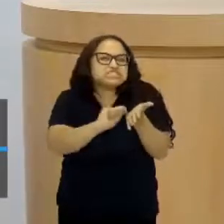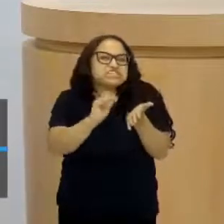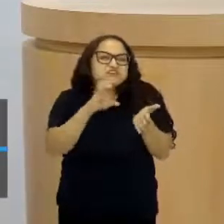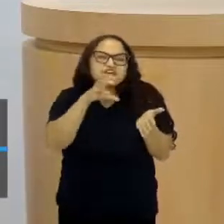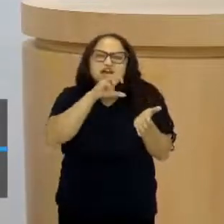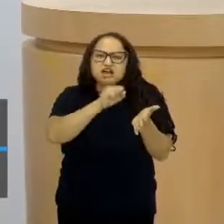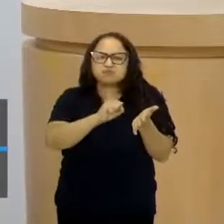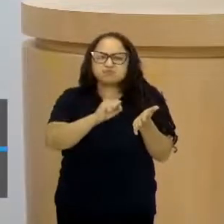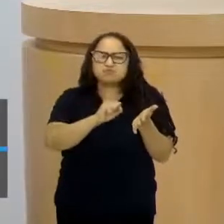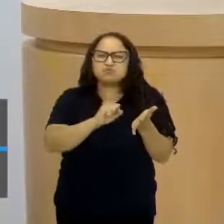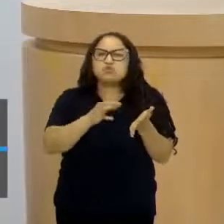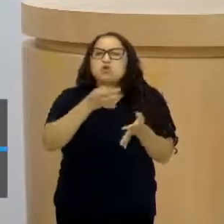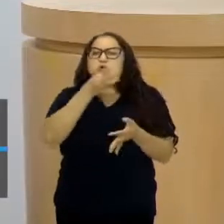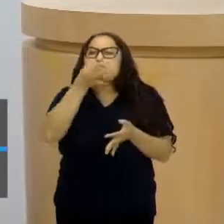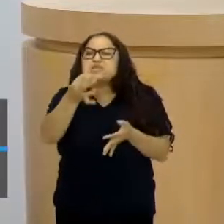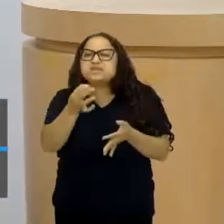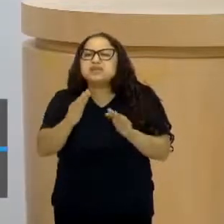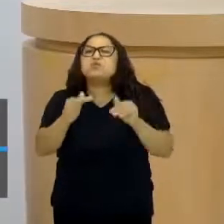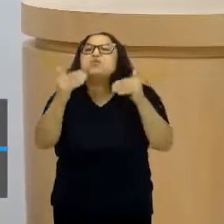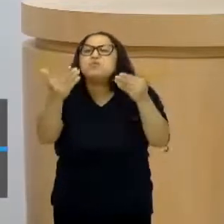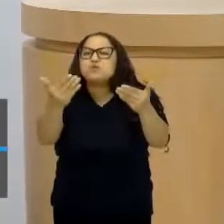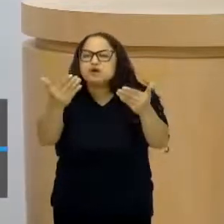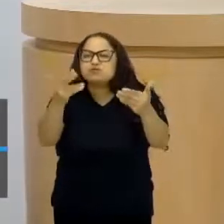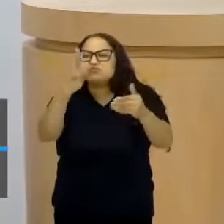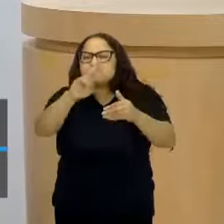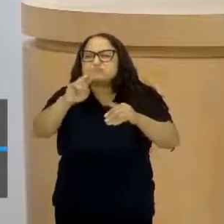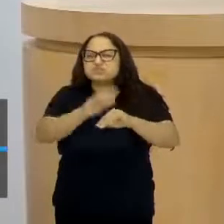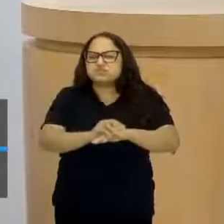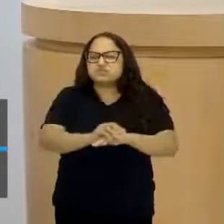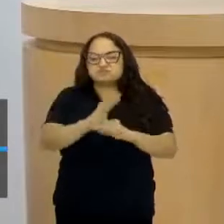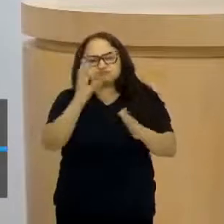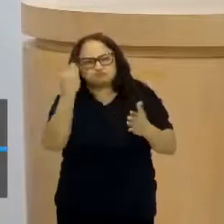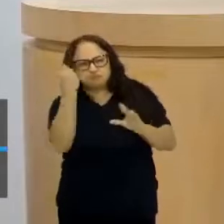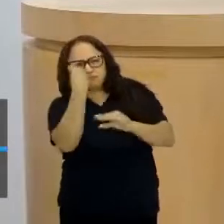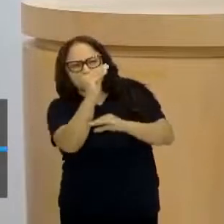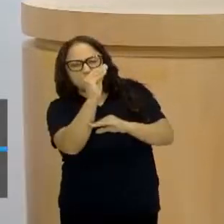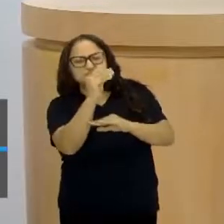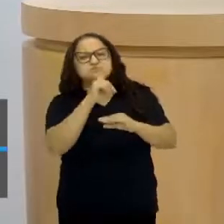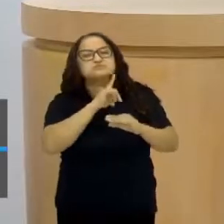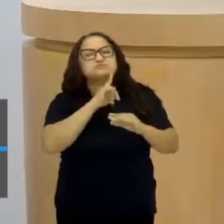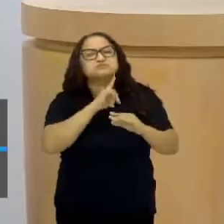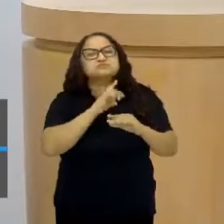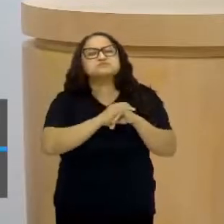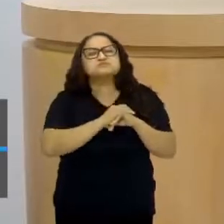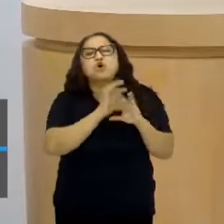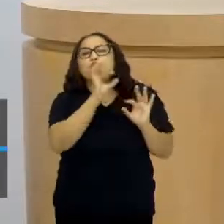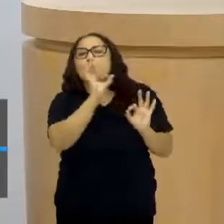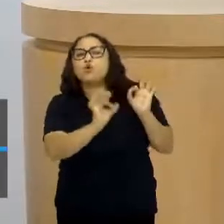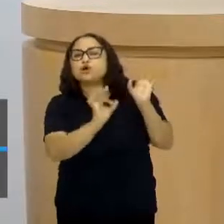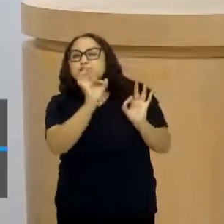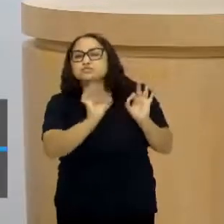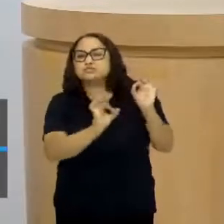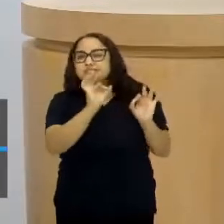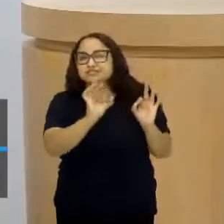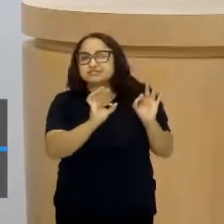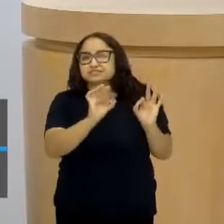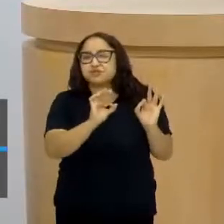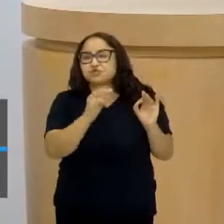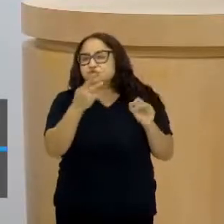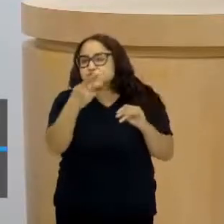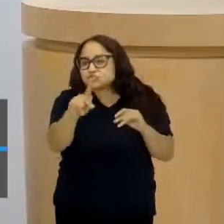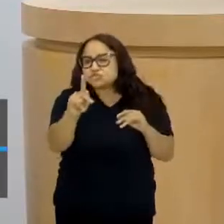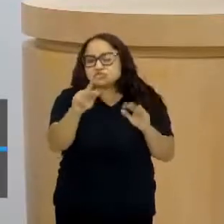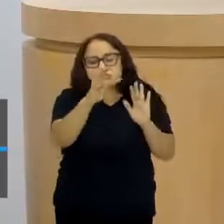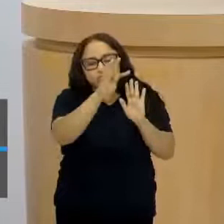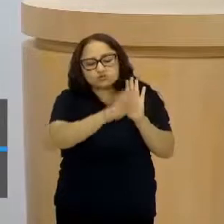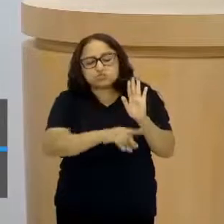argumento que eu vou usar para defender esse pensamento? Coloca o argumento. Faz ali uma organização do seu texto